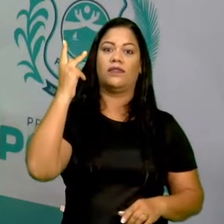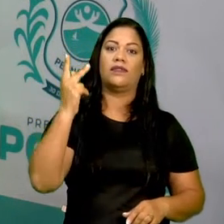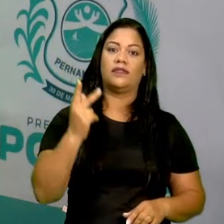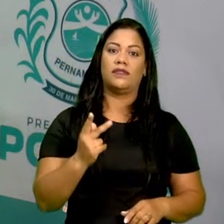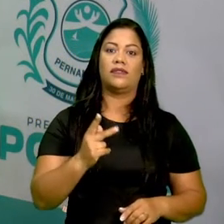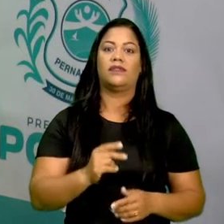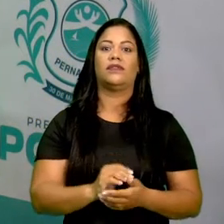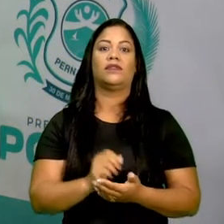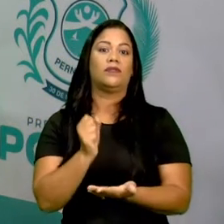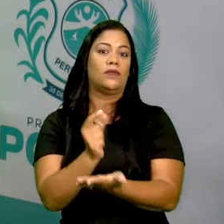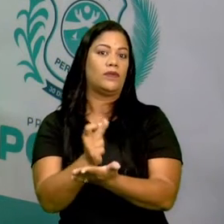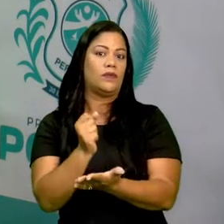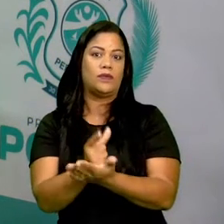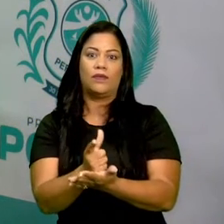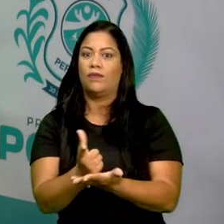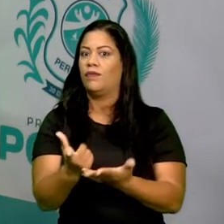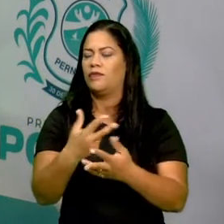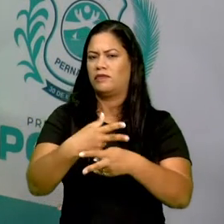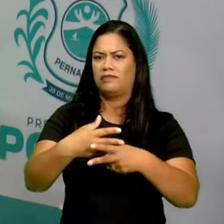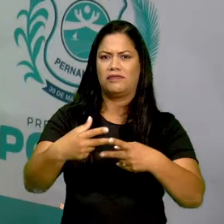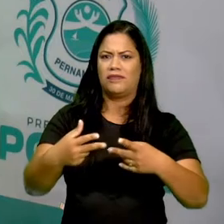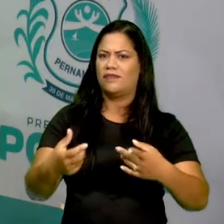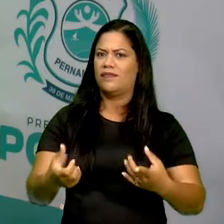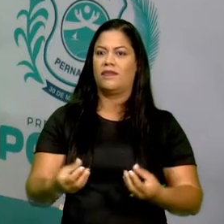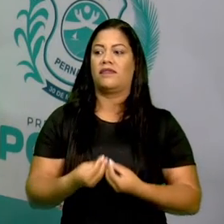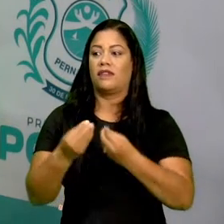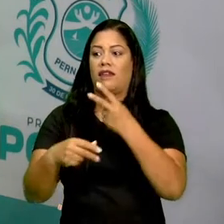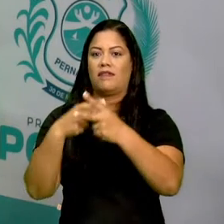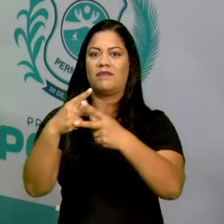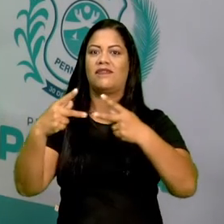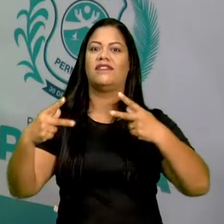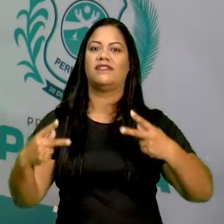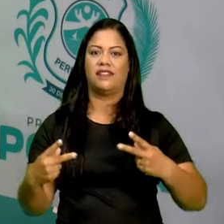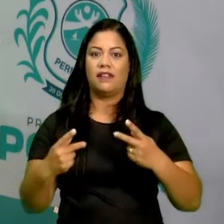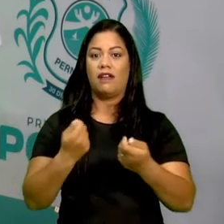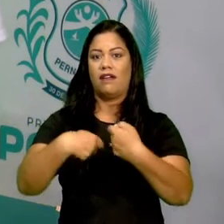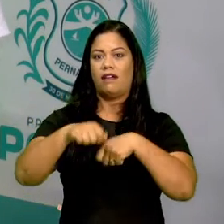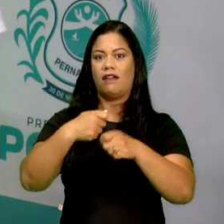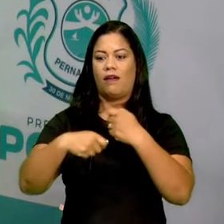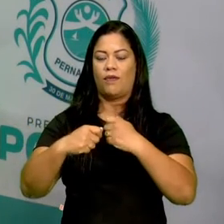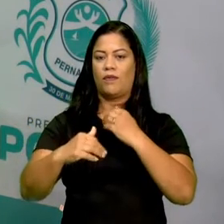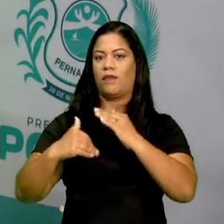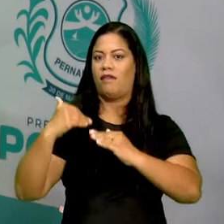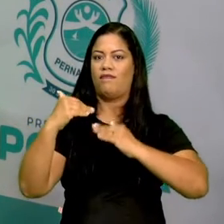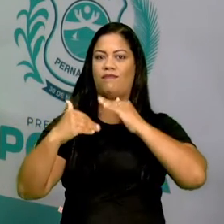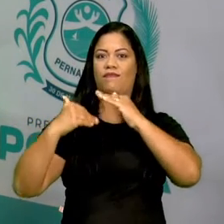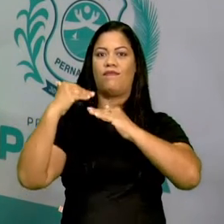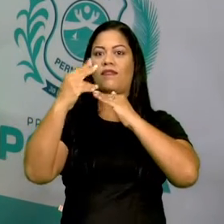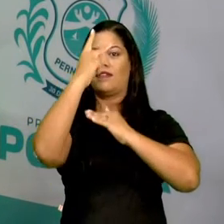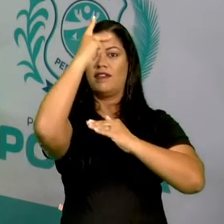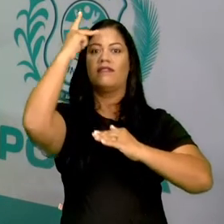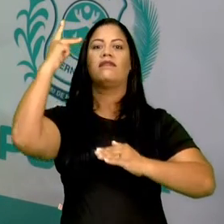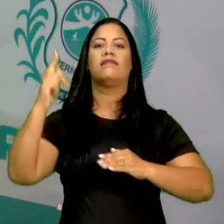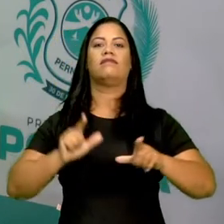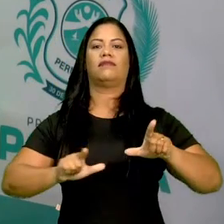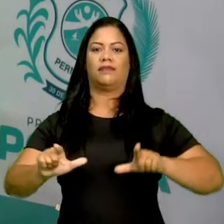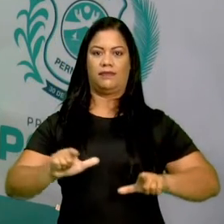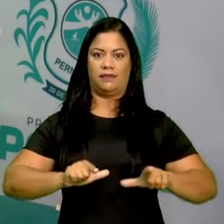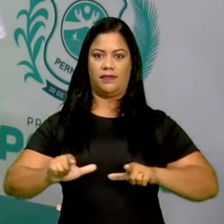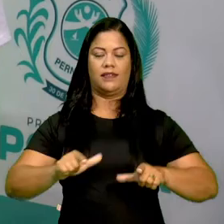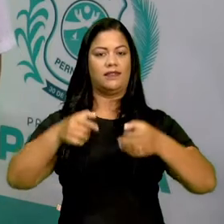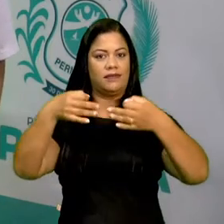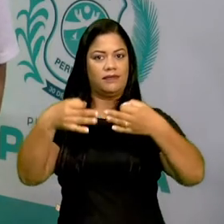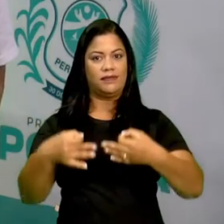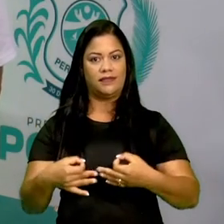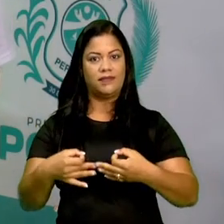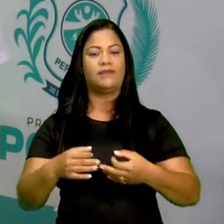compram lembrancinhas. E é aí que a economia cresce e as pessoas trabalham, tá